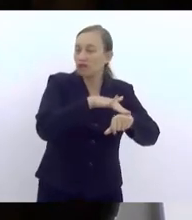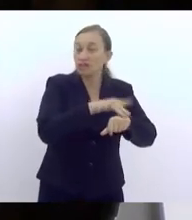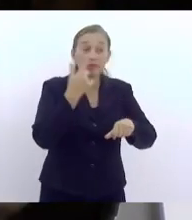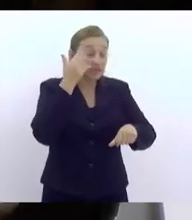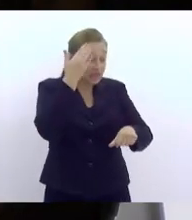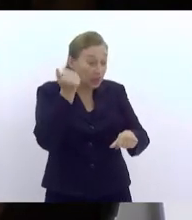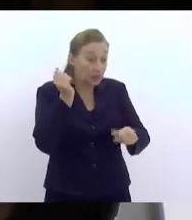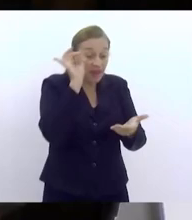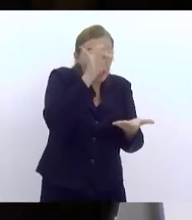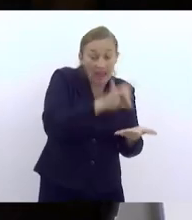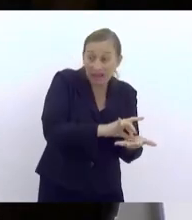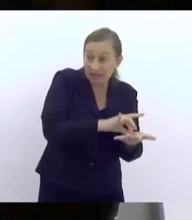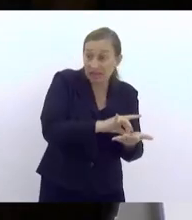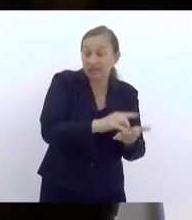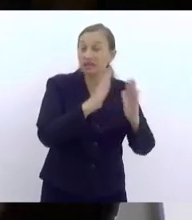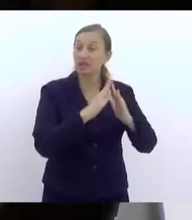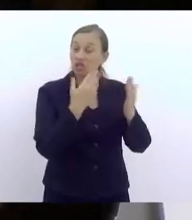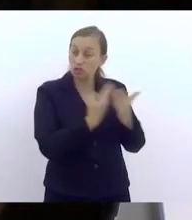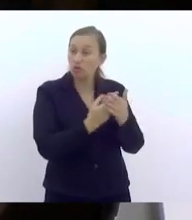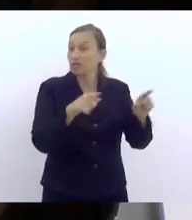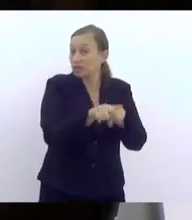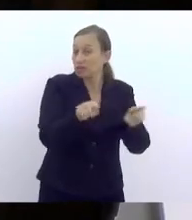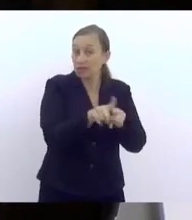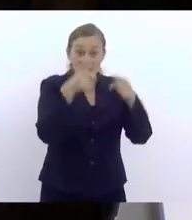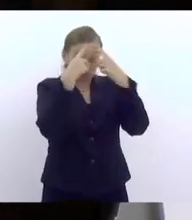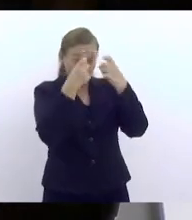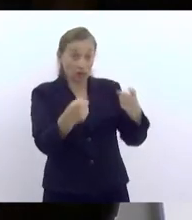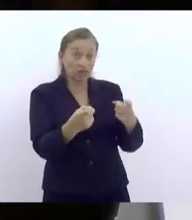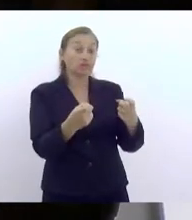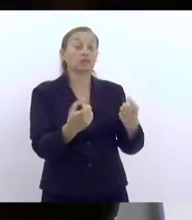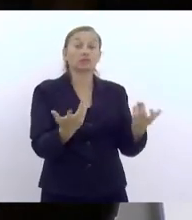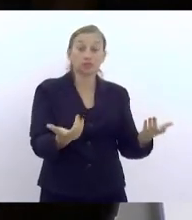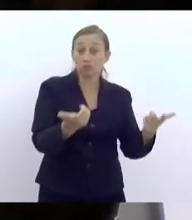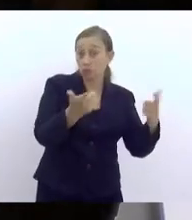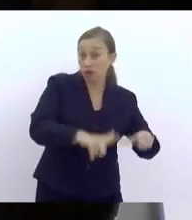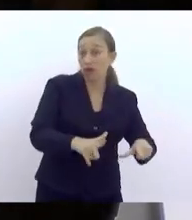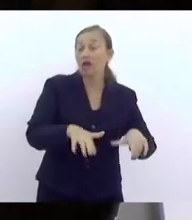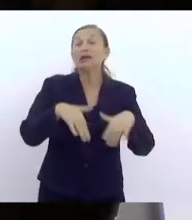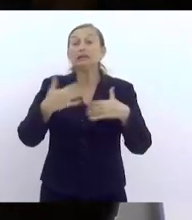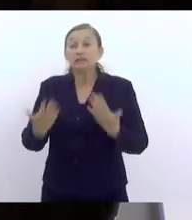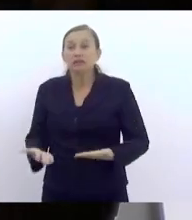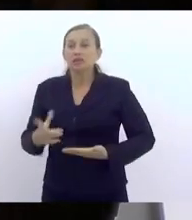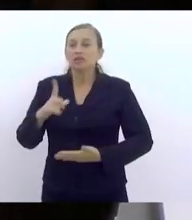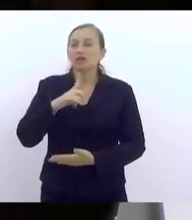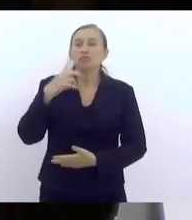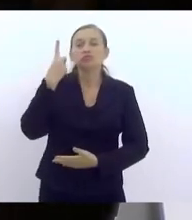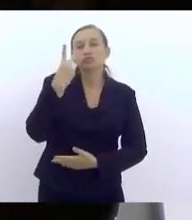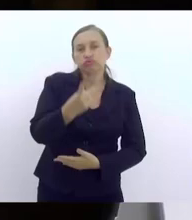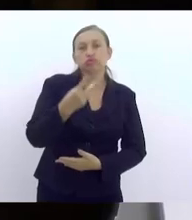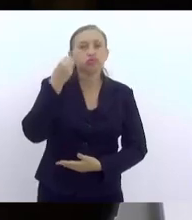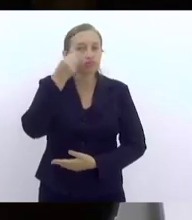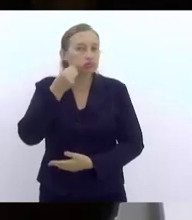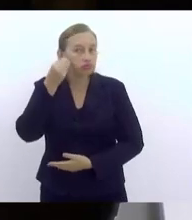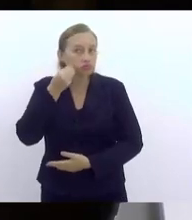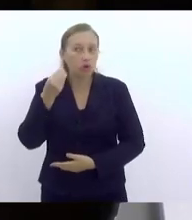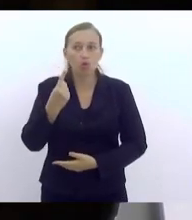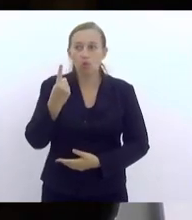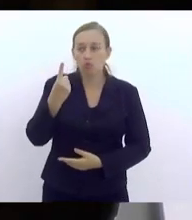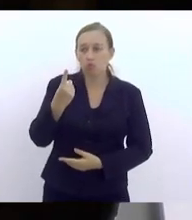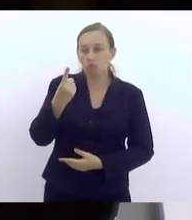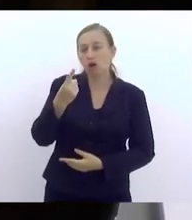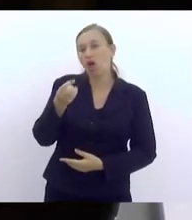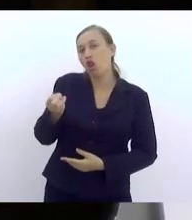das violências que nós temos hoje na escola. Então, assim, eu tenho duas experiências, uma mais recente,